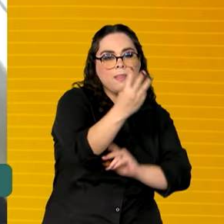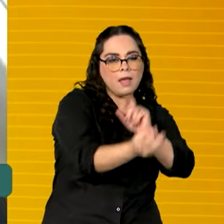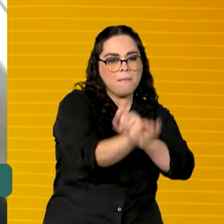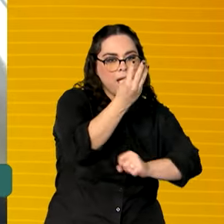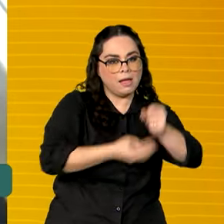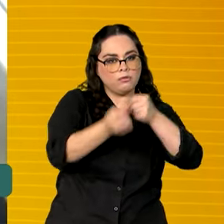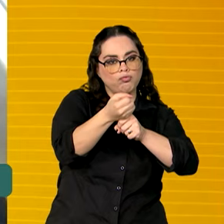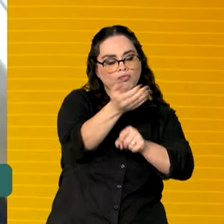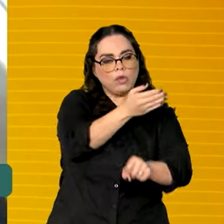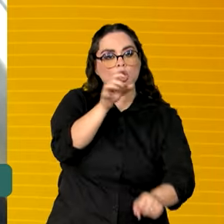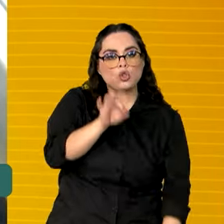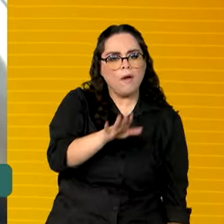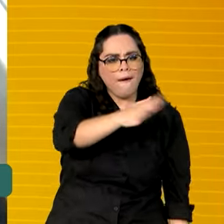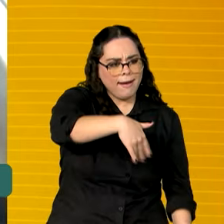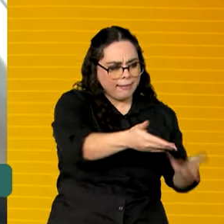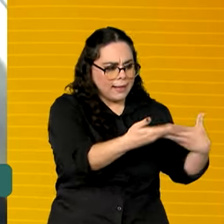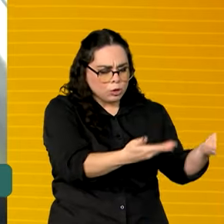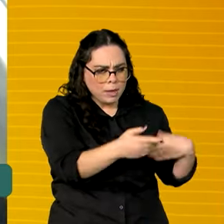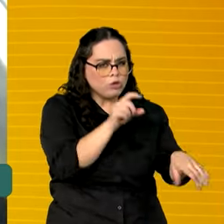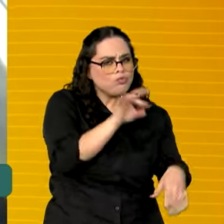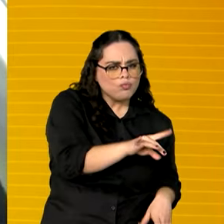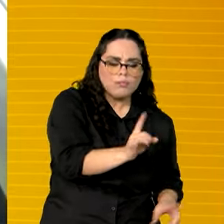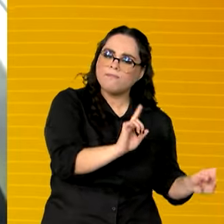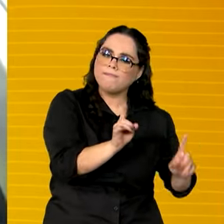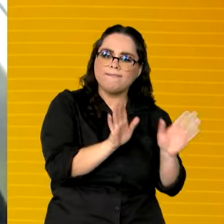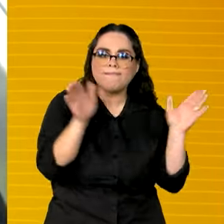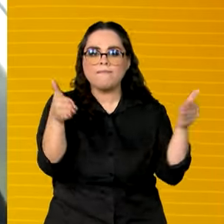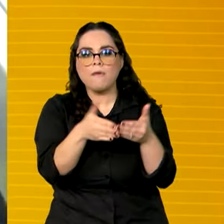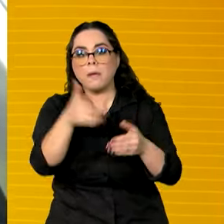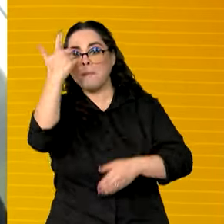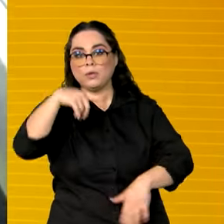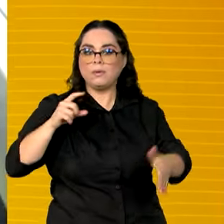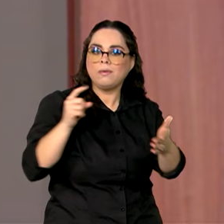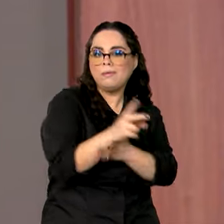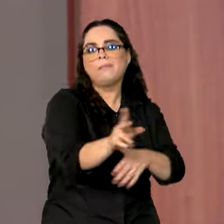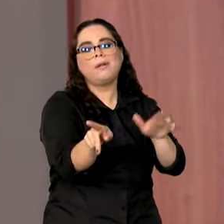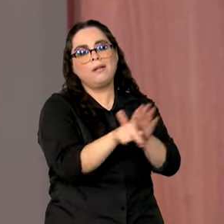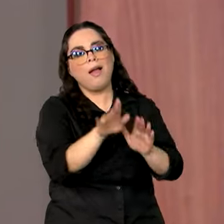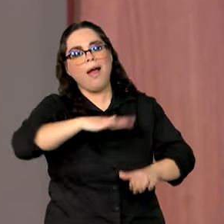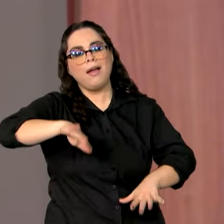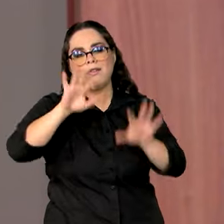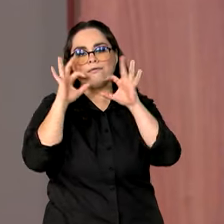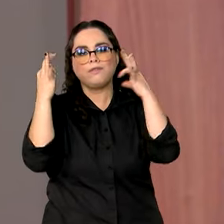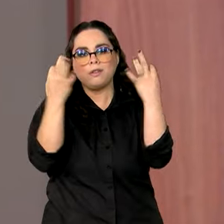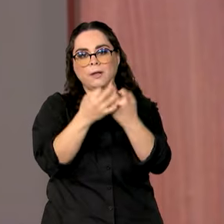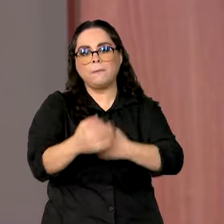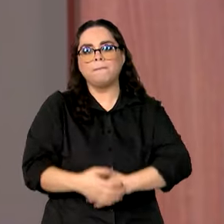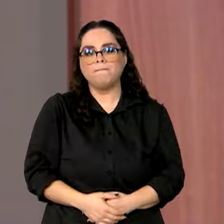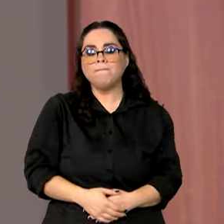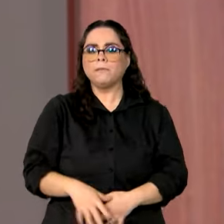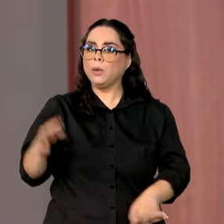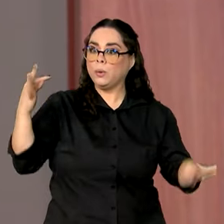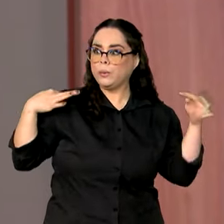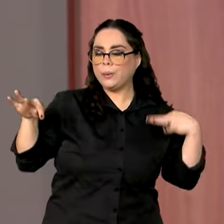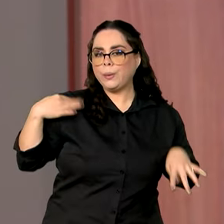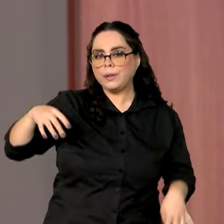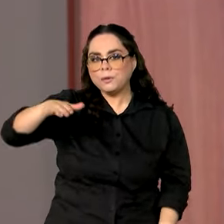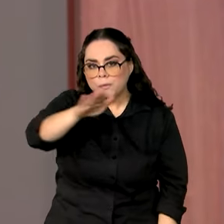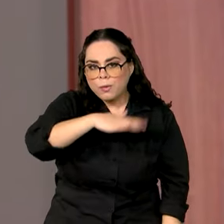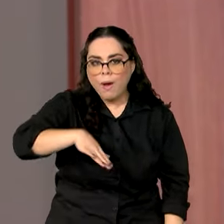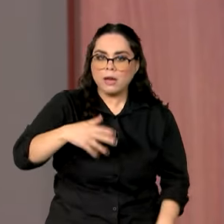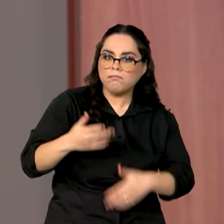Não foi só no setor de serviços ou no setor voltado mais para o consumo familiar. O setor do turismo está